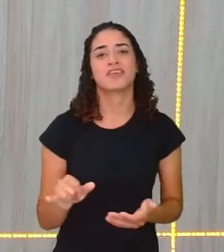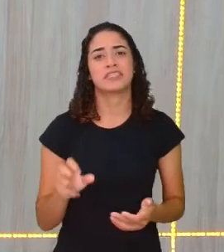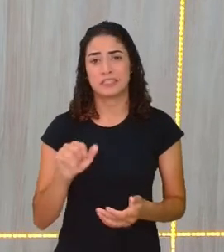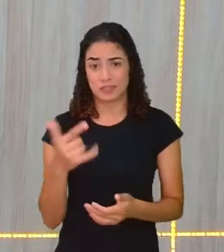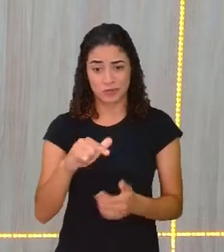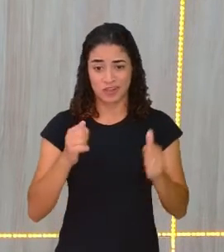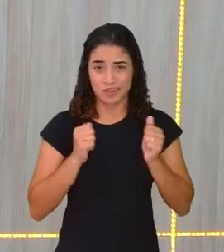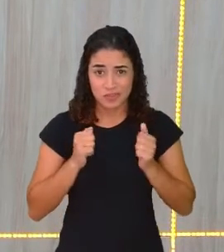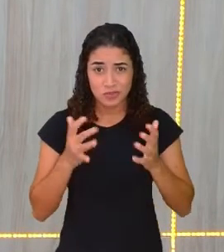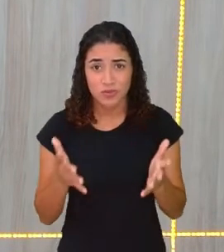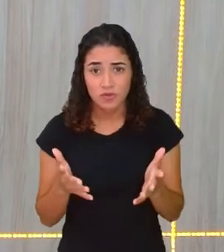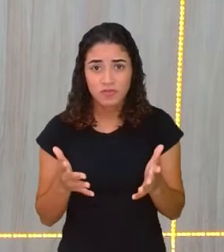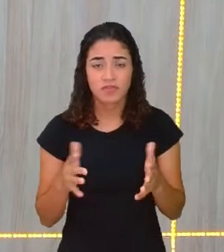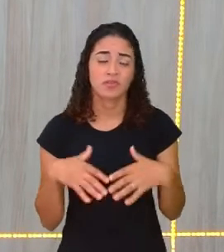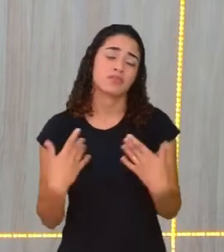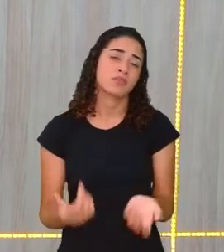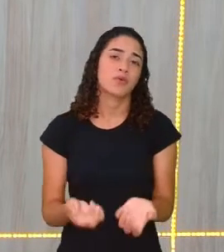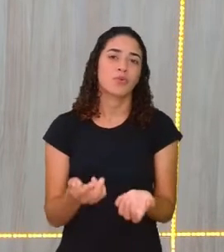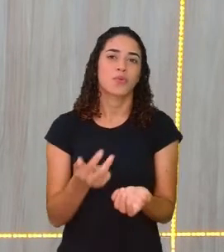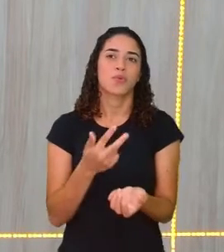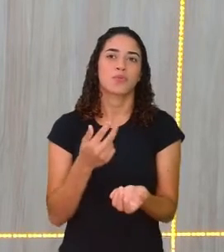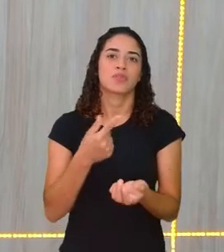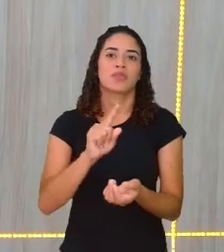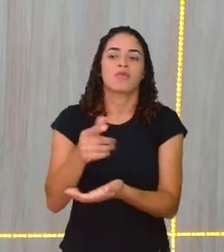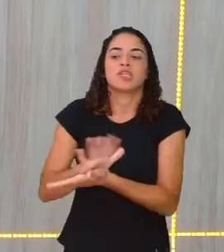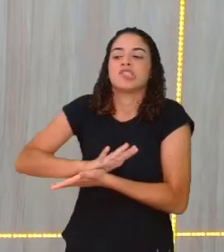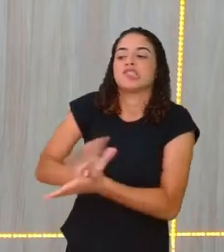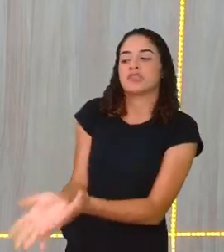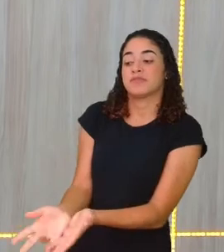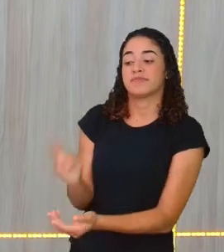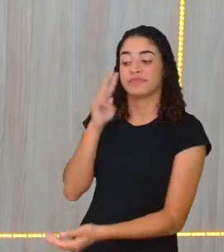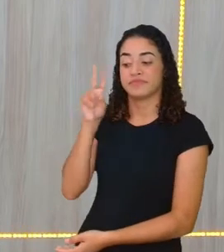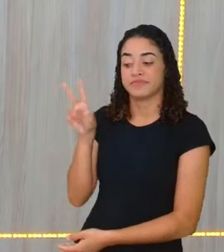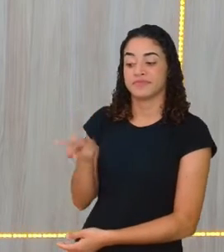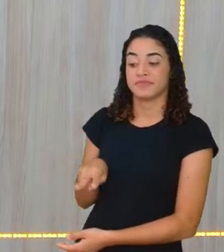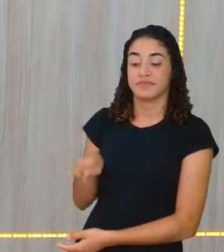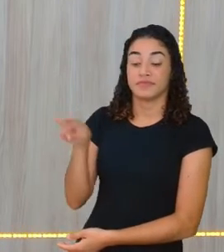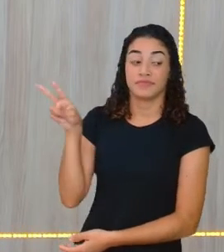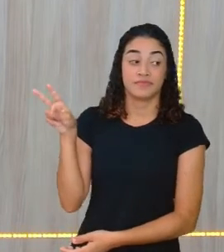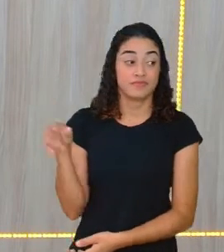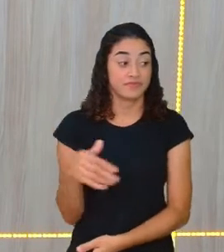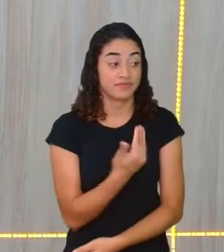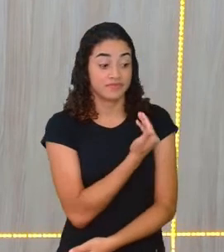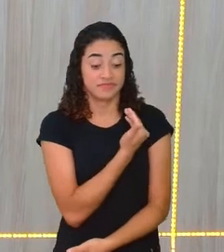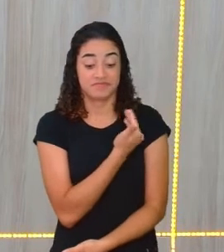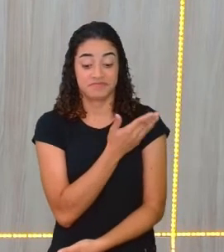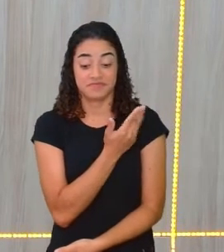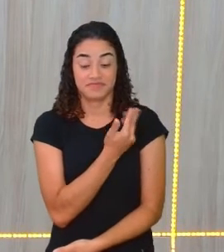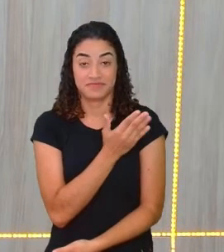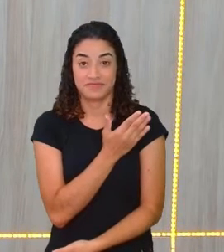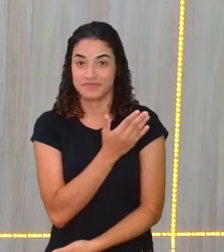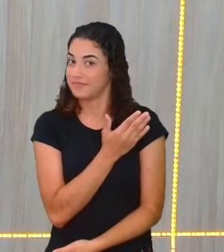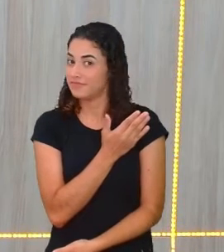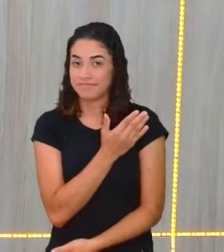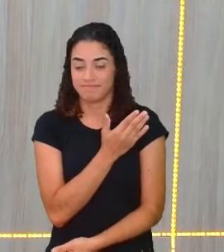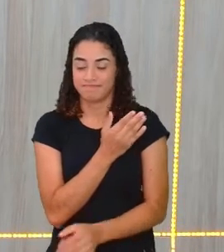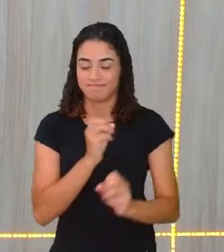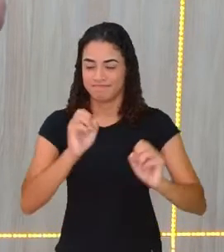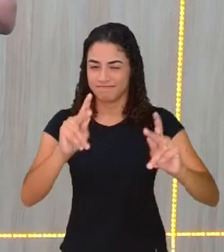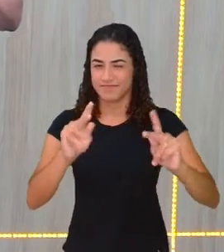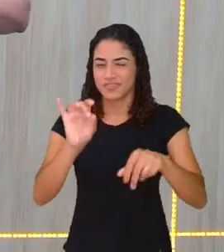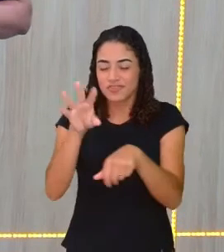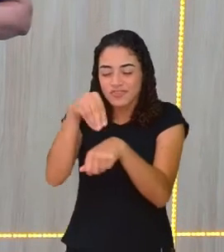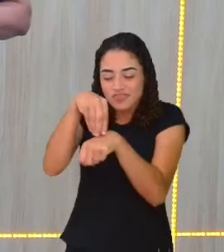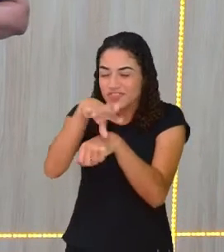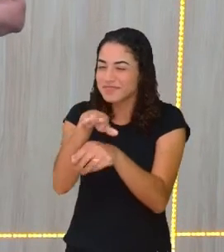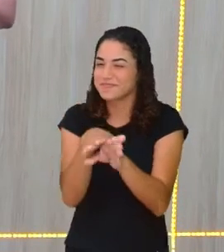atitude, não maltrate, não olhe com um olhar preconceituoso para eles, ok? Fica